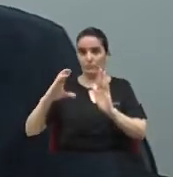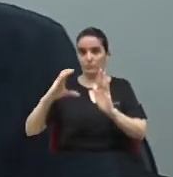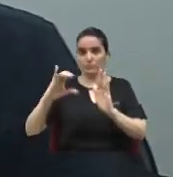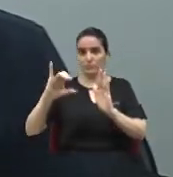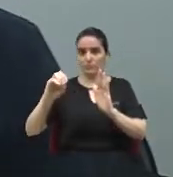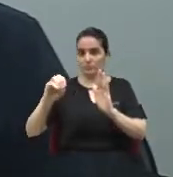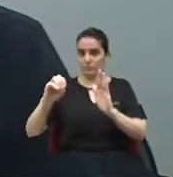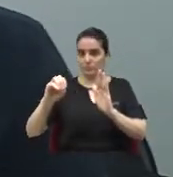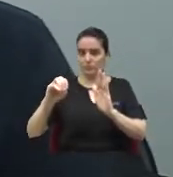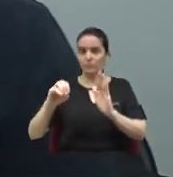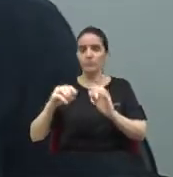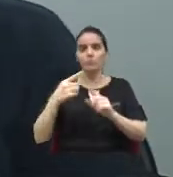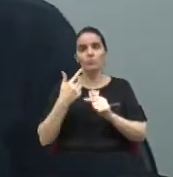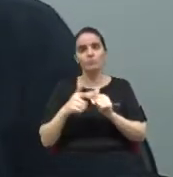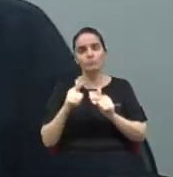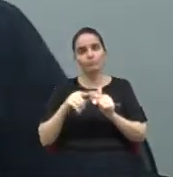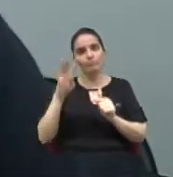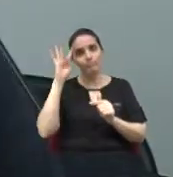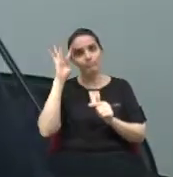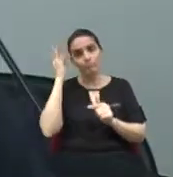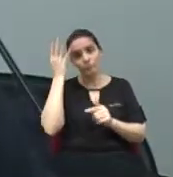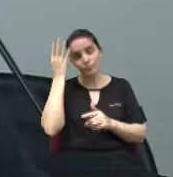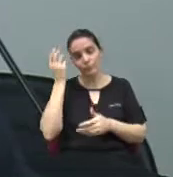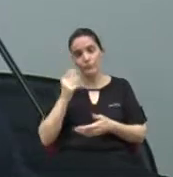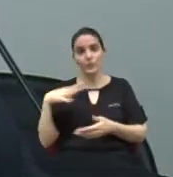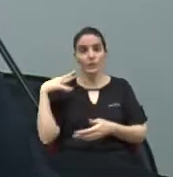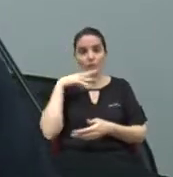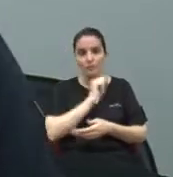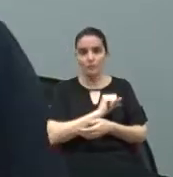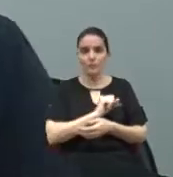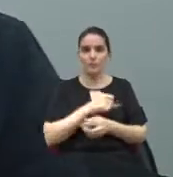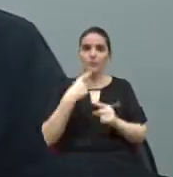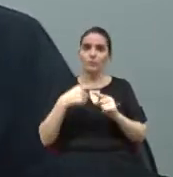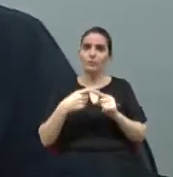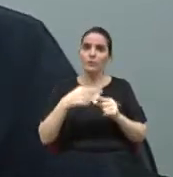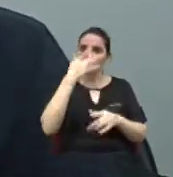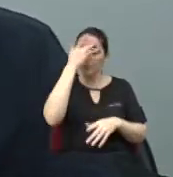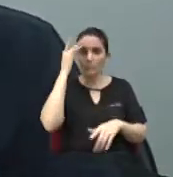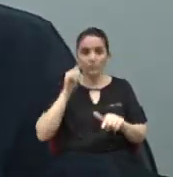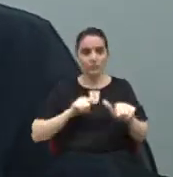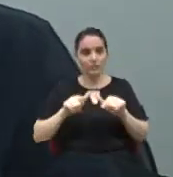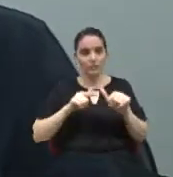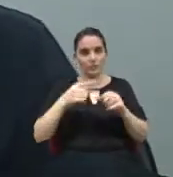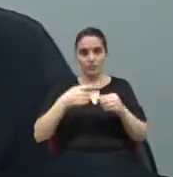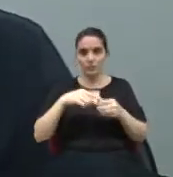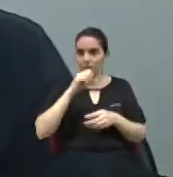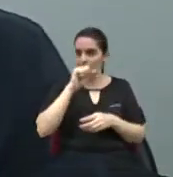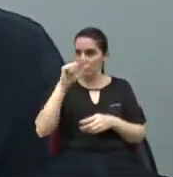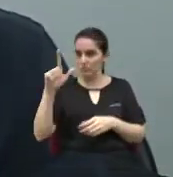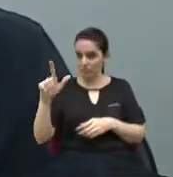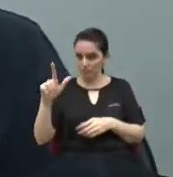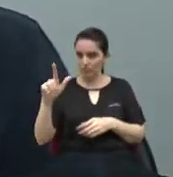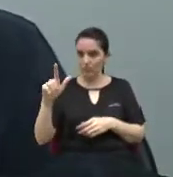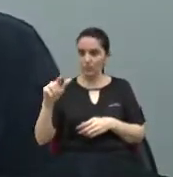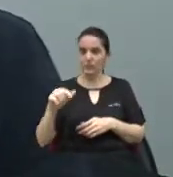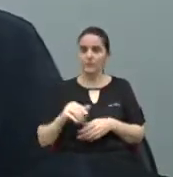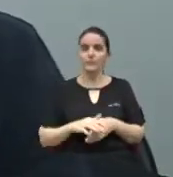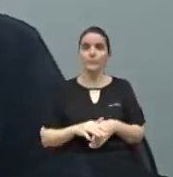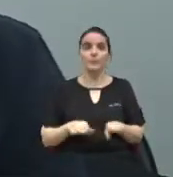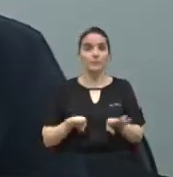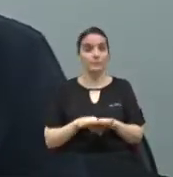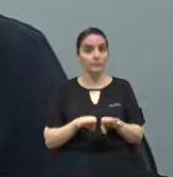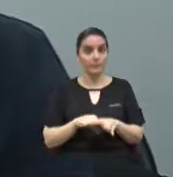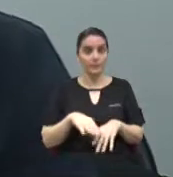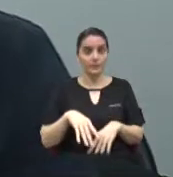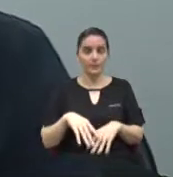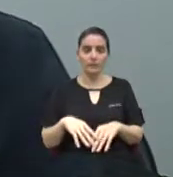quanto antes, porque o prestador de serviço que faz isso aqui em Limeira, inclusive, vereador Lemão, para você